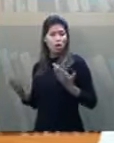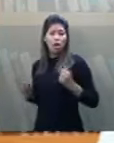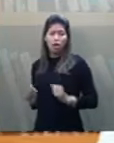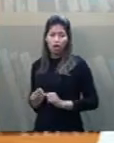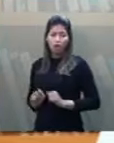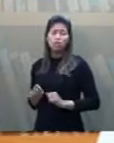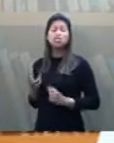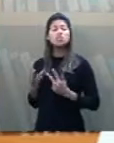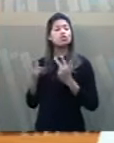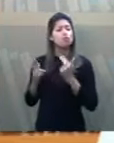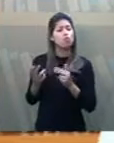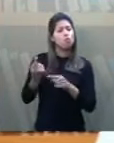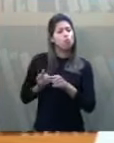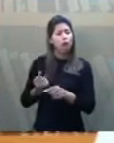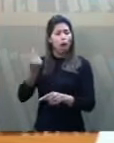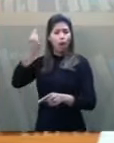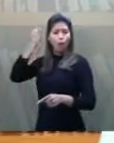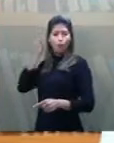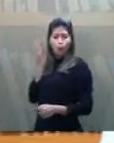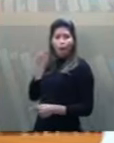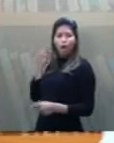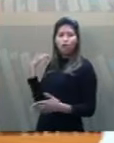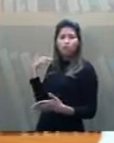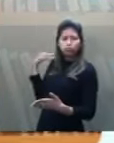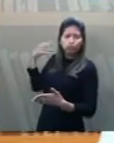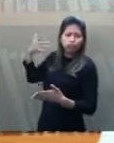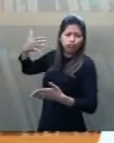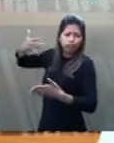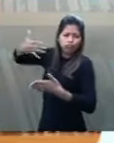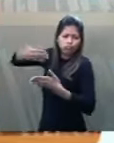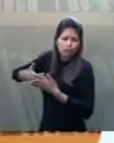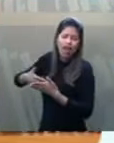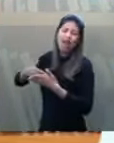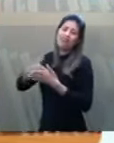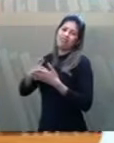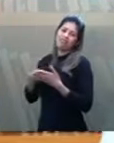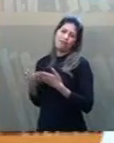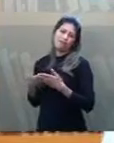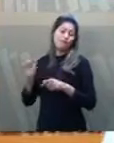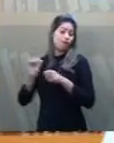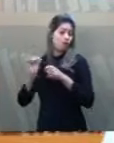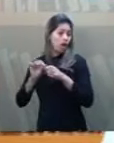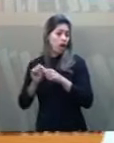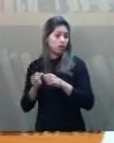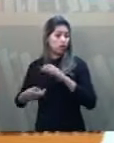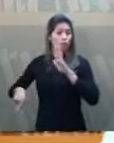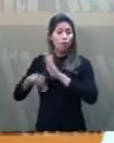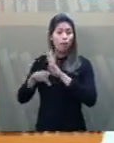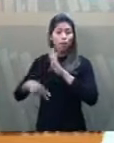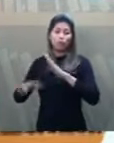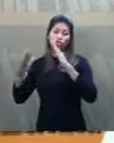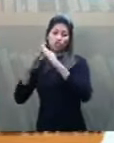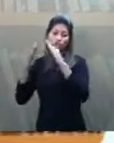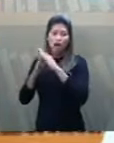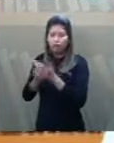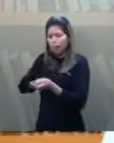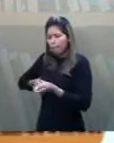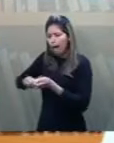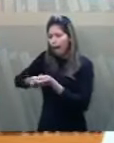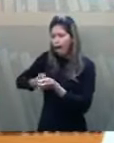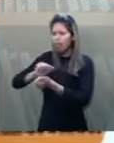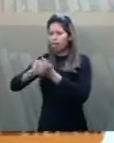foi no passado e mantém até hoje, pelos afazeres domésticos. A ONU Mulheres